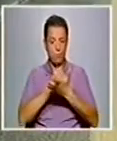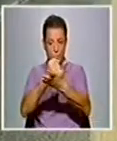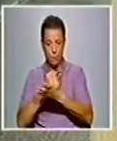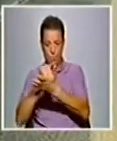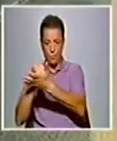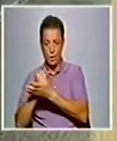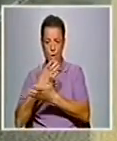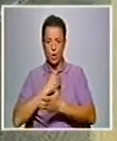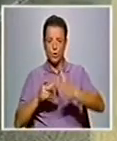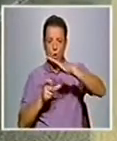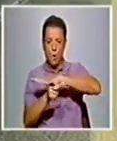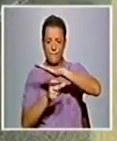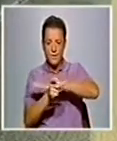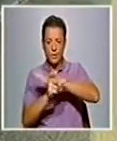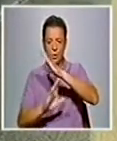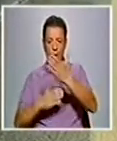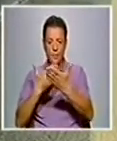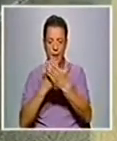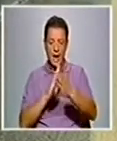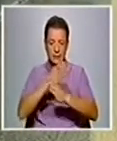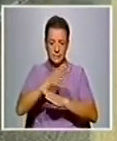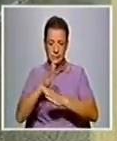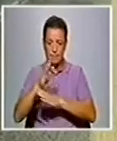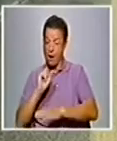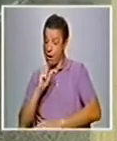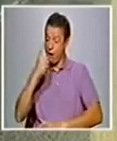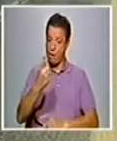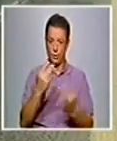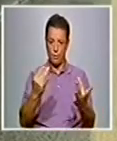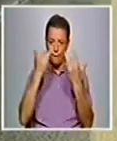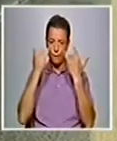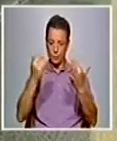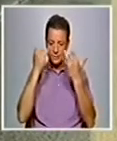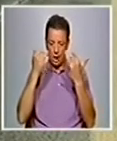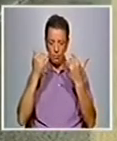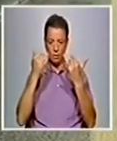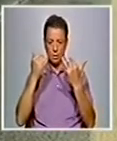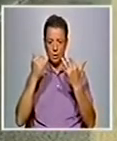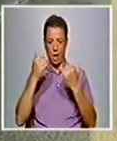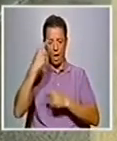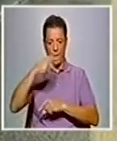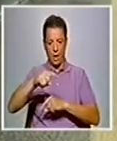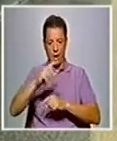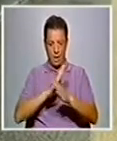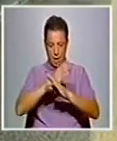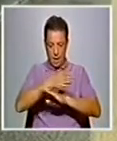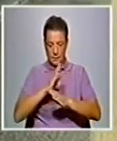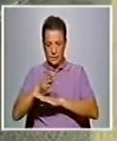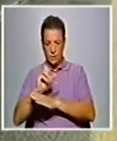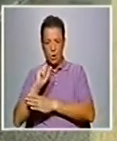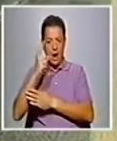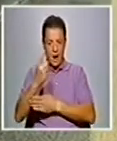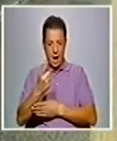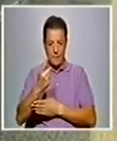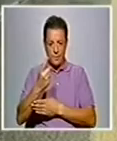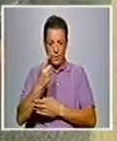Gostam do vídeo e apreciam o vídeo porque lhes dá um acesso rápido à informação. É uma população que tem um acesso muito rápido. Hoje